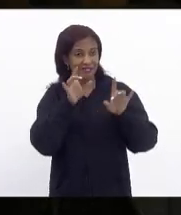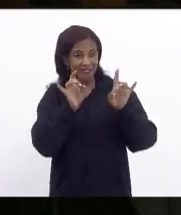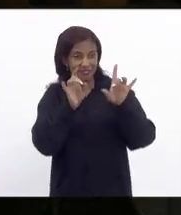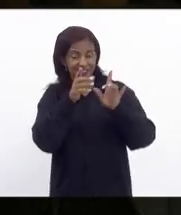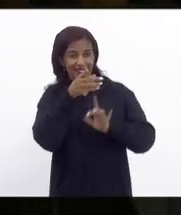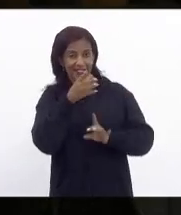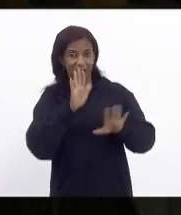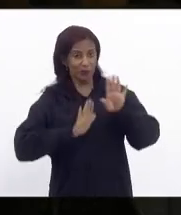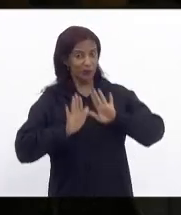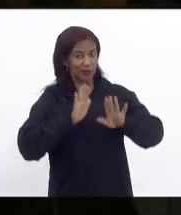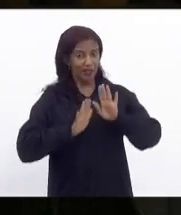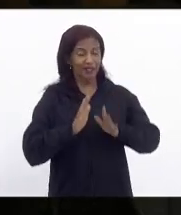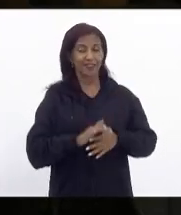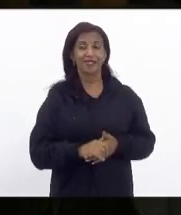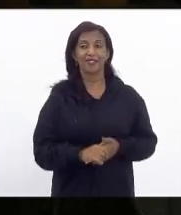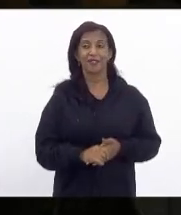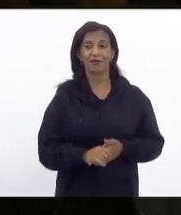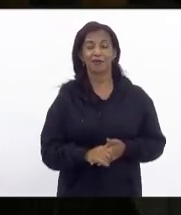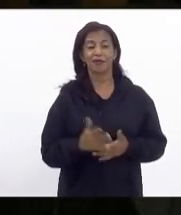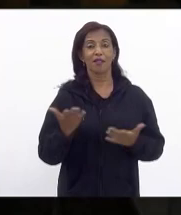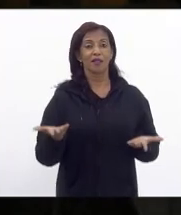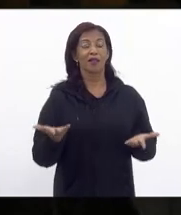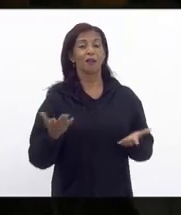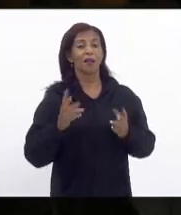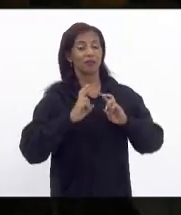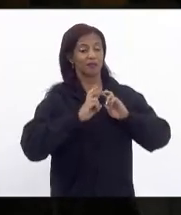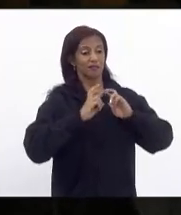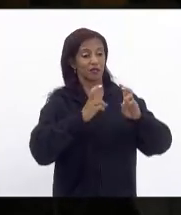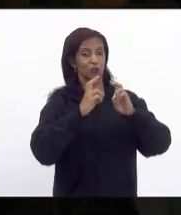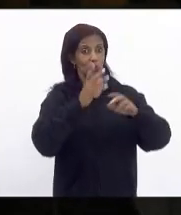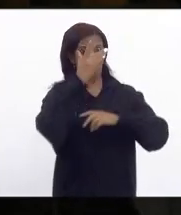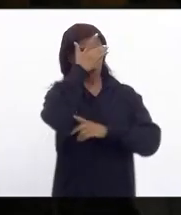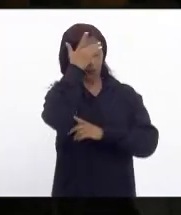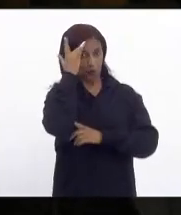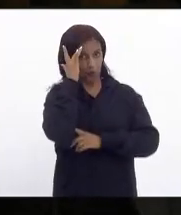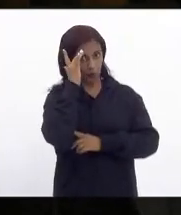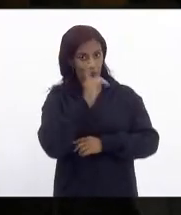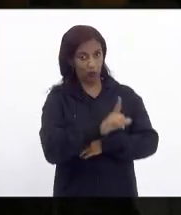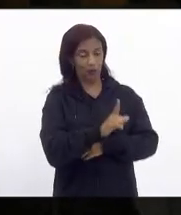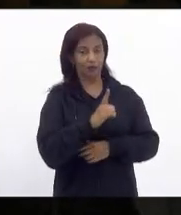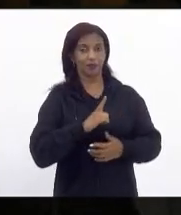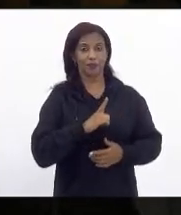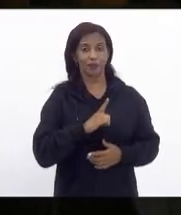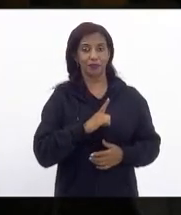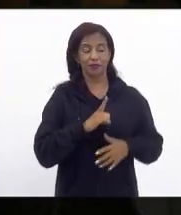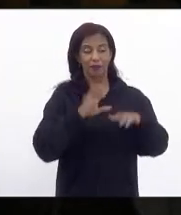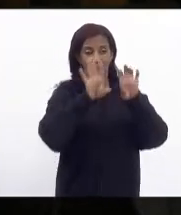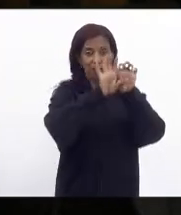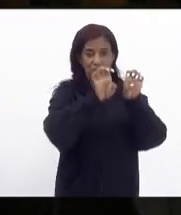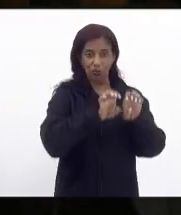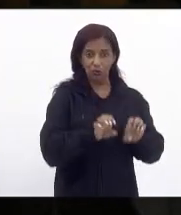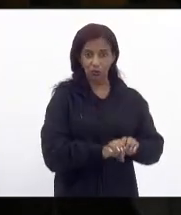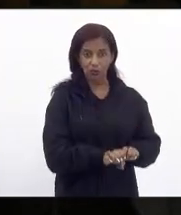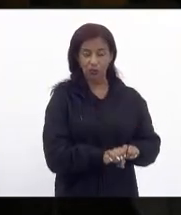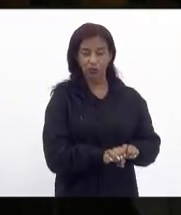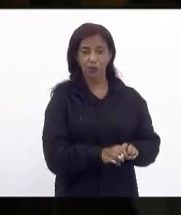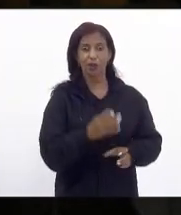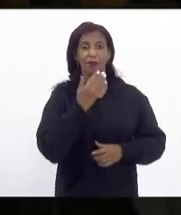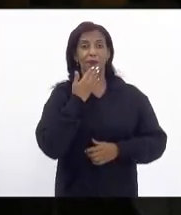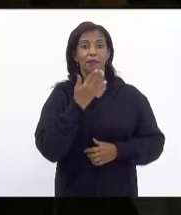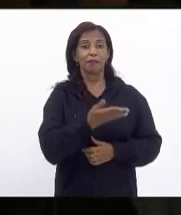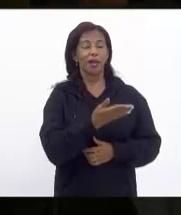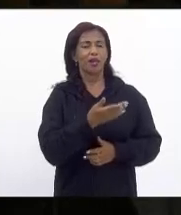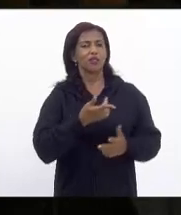a gente precisa tomar cuidado mas assim o transporte de passageiros a infraestrutura requer